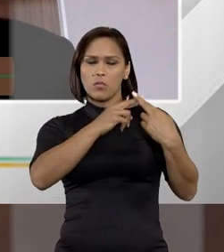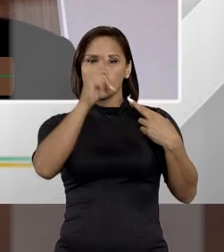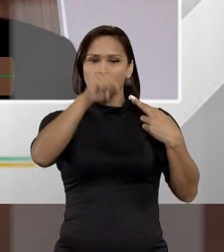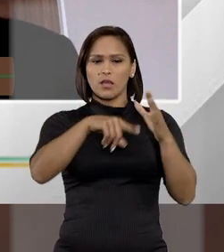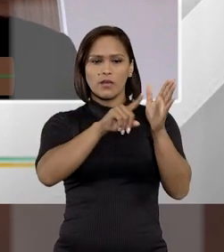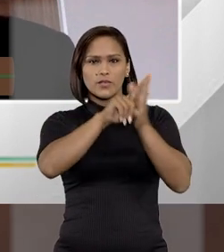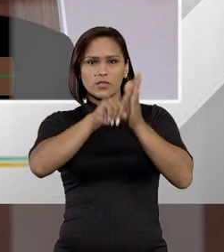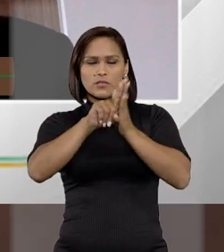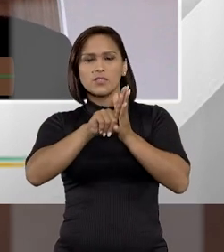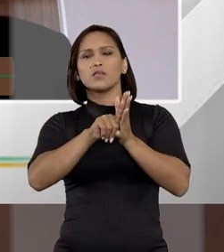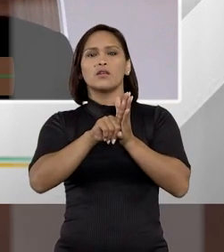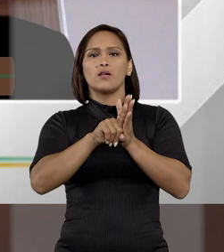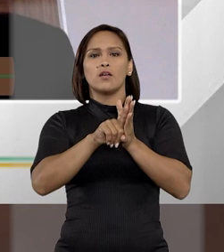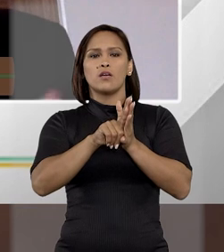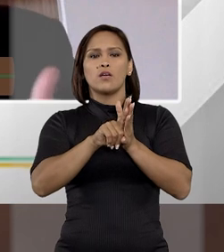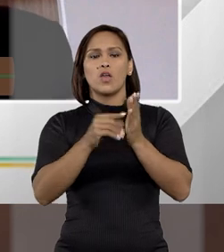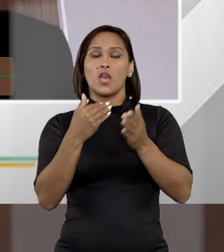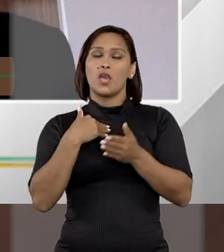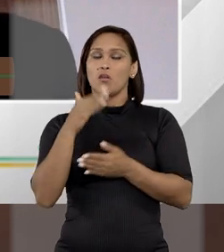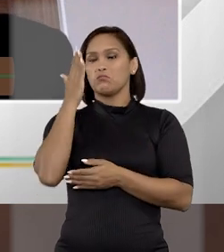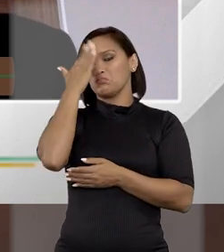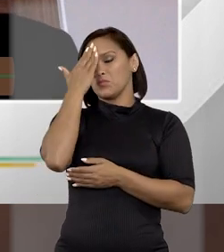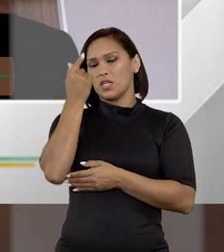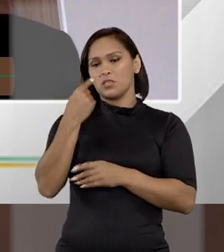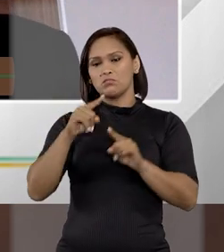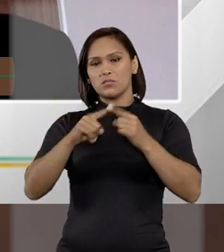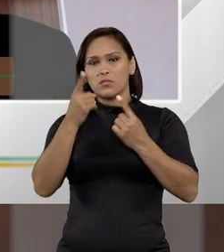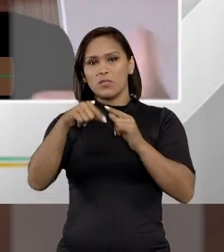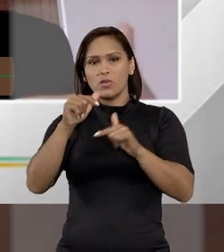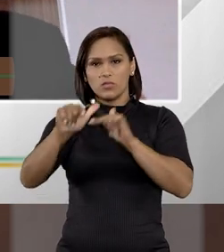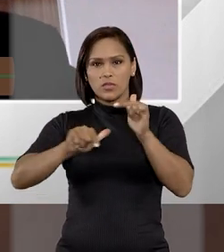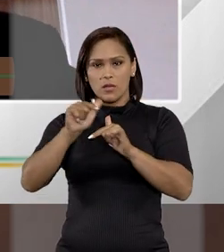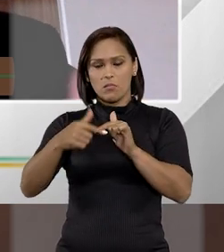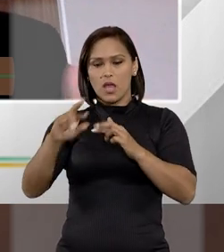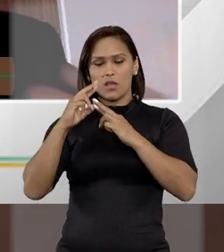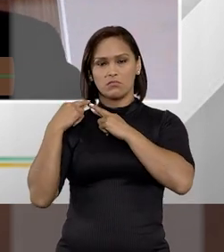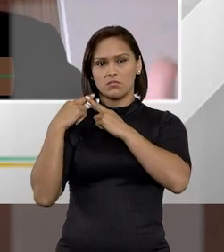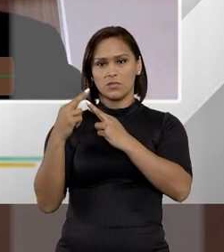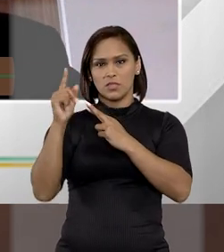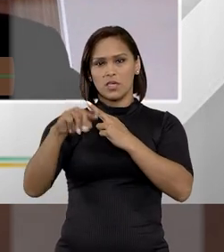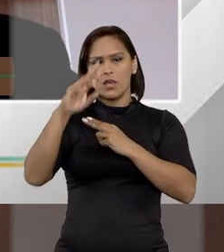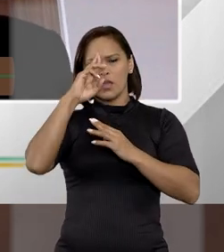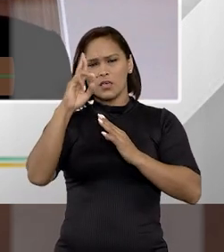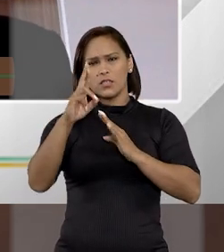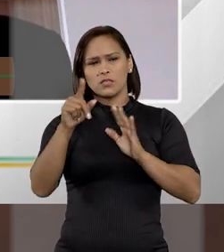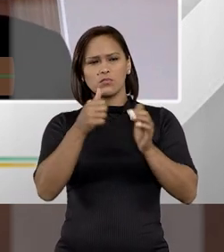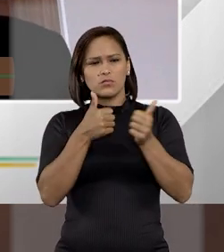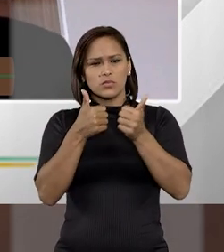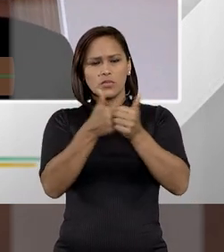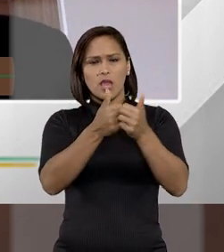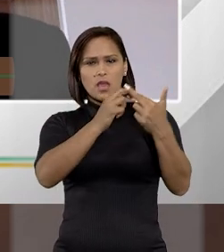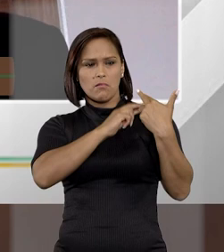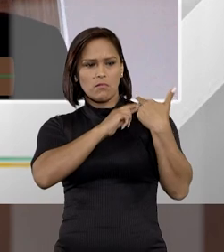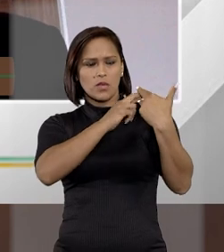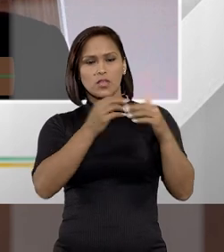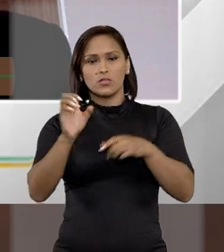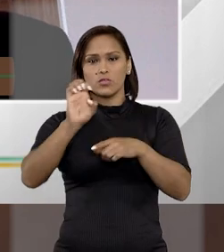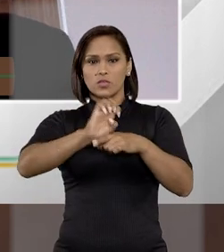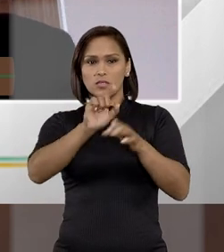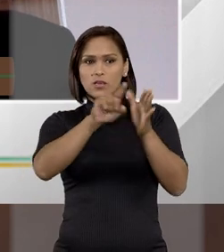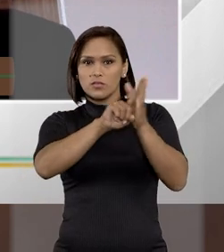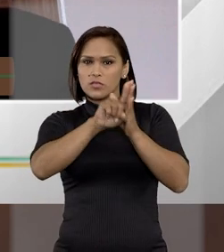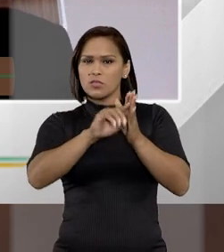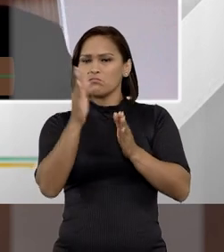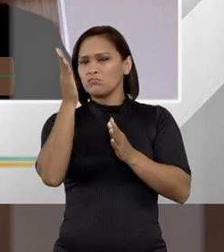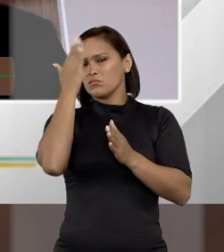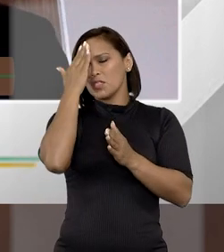investigação, no meu sentir, ali, enquanto responsável, ali, enquanto representante do Estado